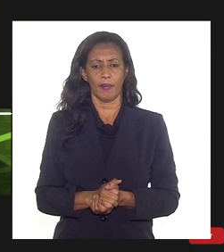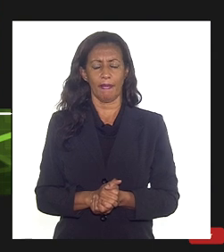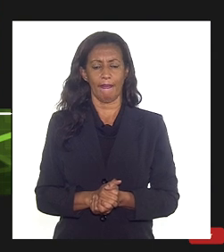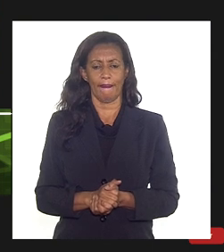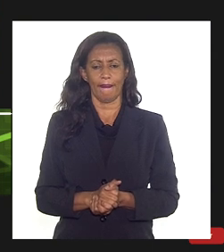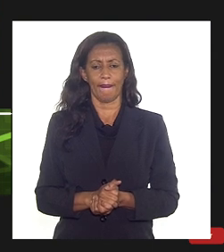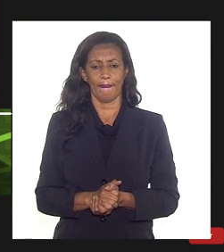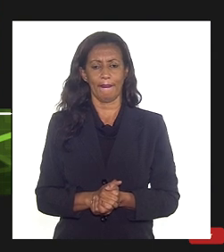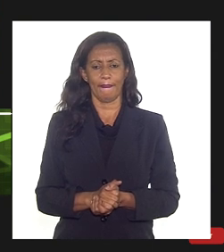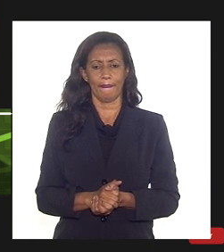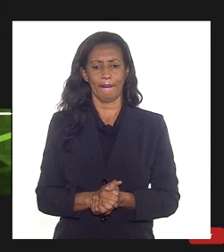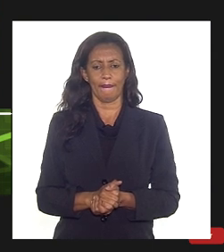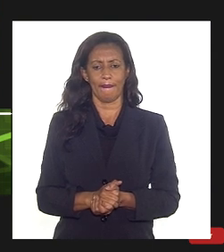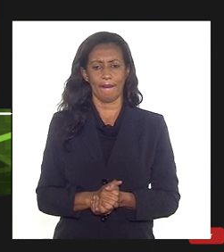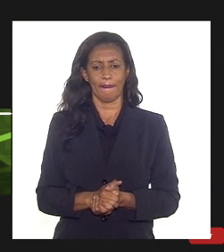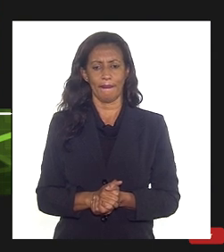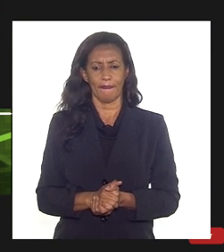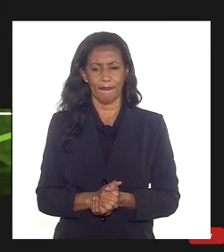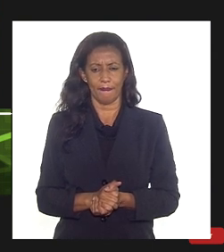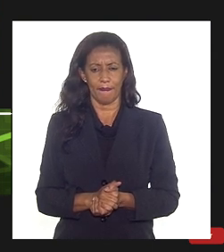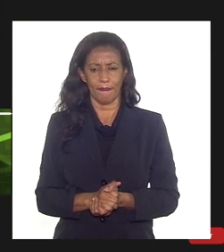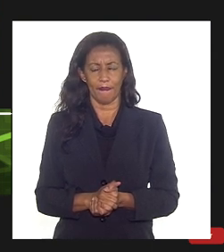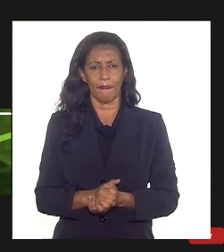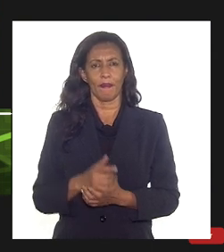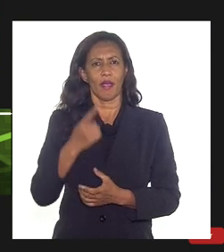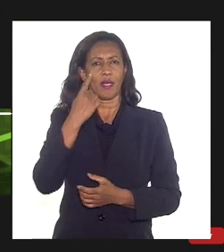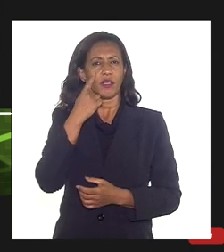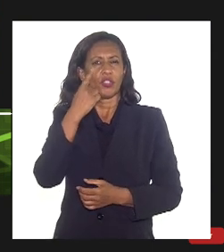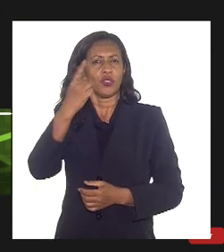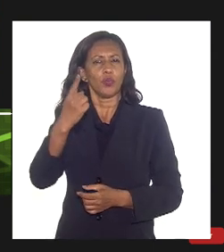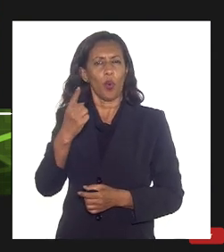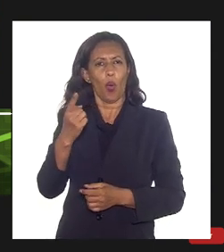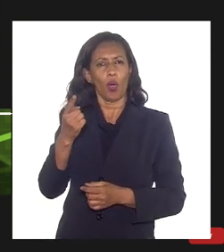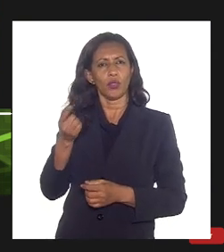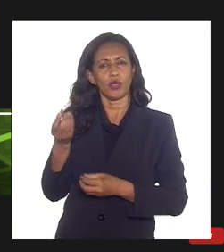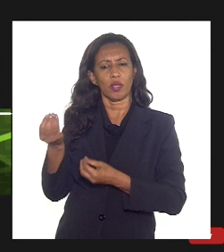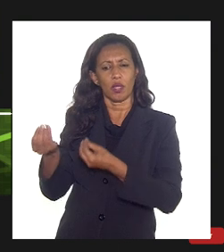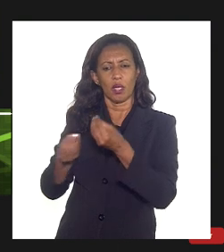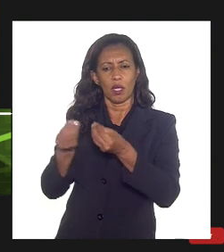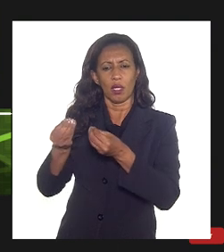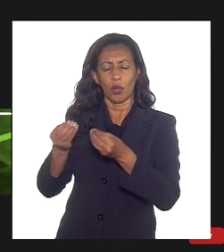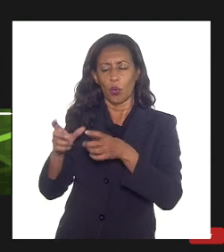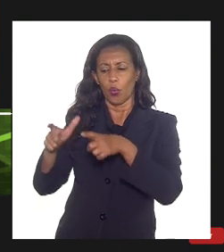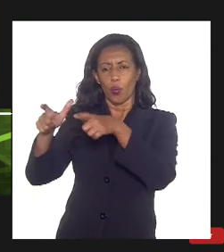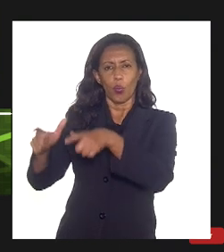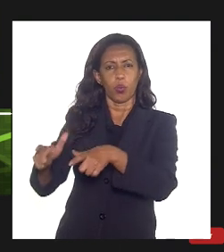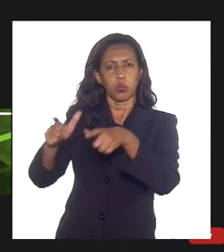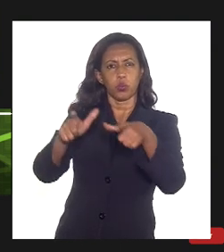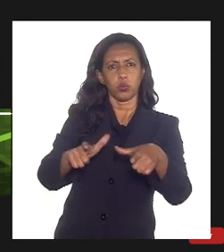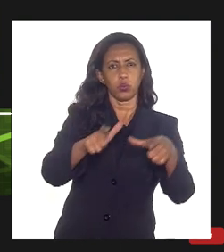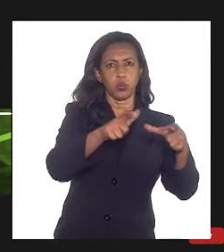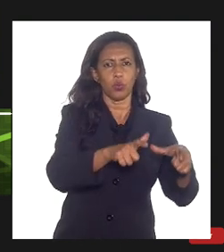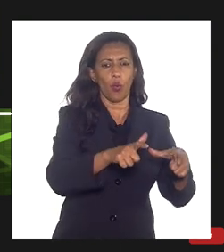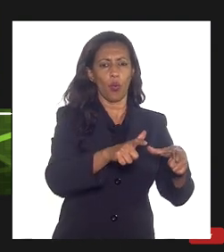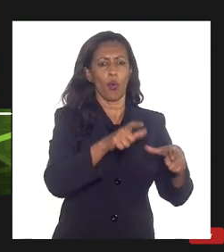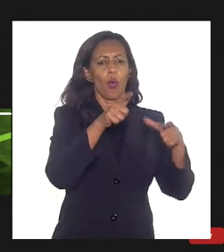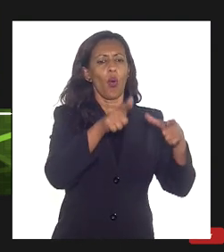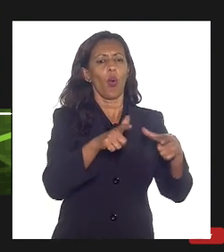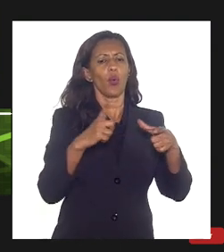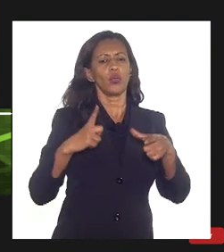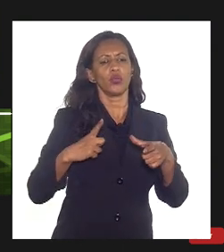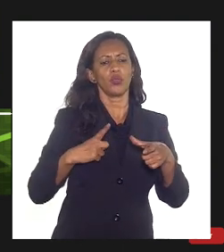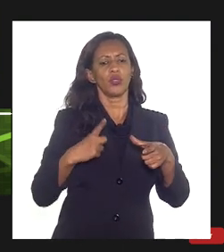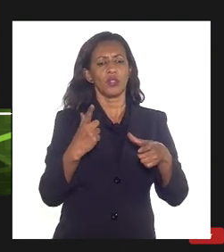coloca faz cenários com localização e quantidade de postes distintos então aqui essa figurinha aqui é uma